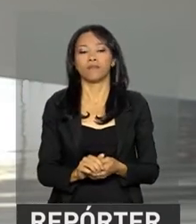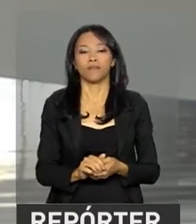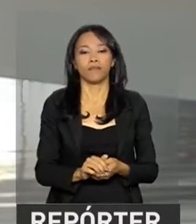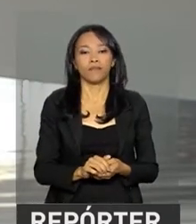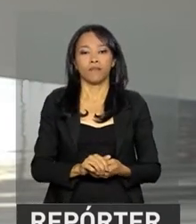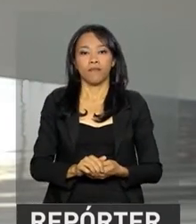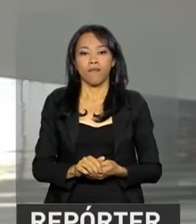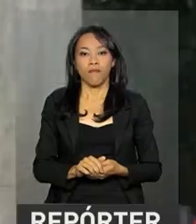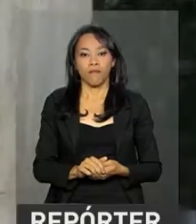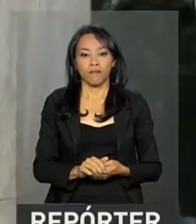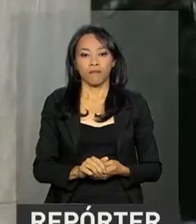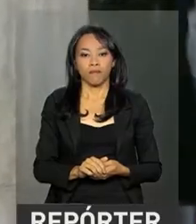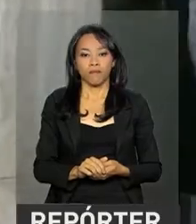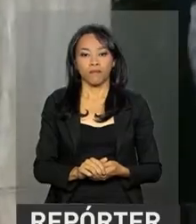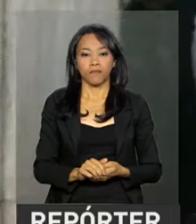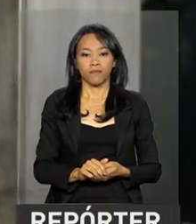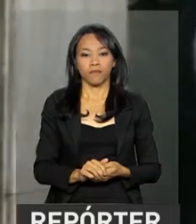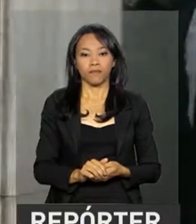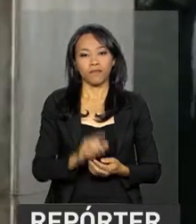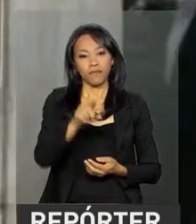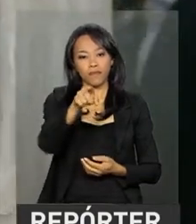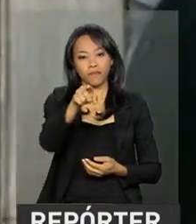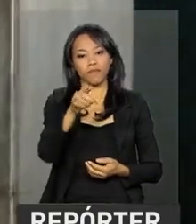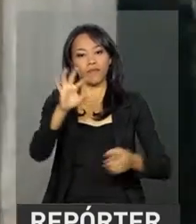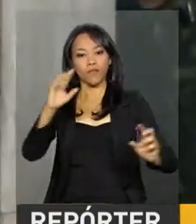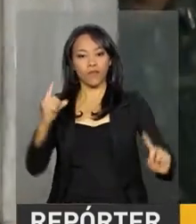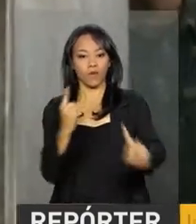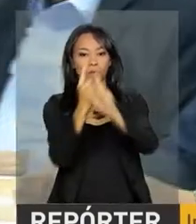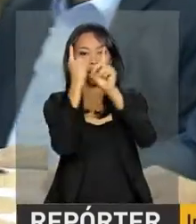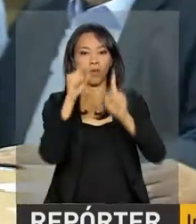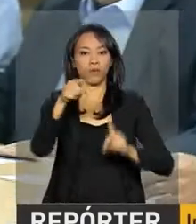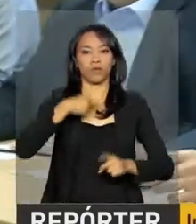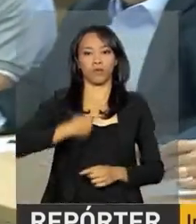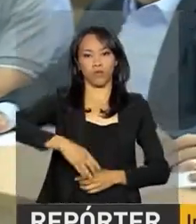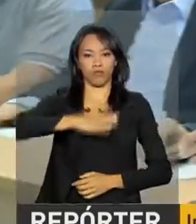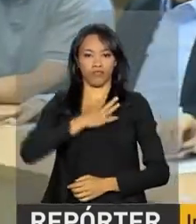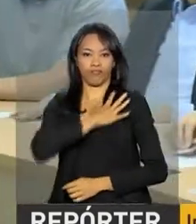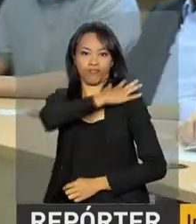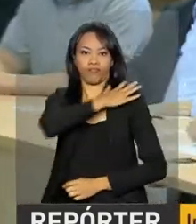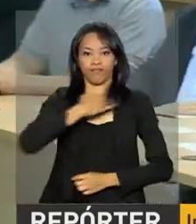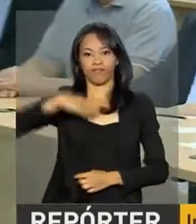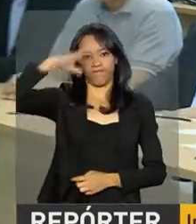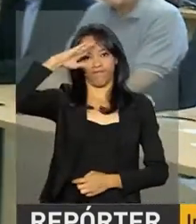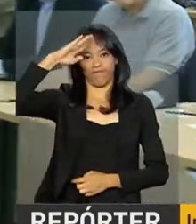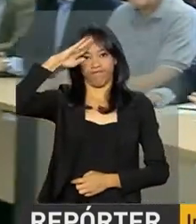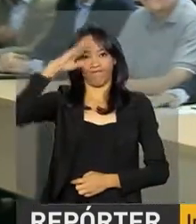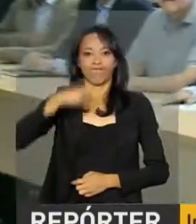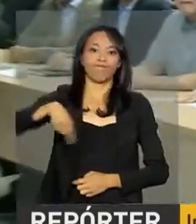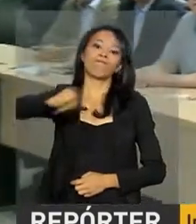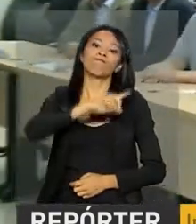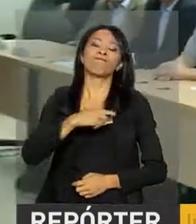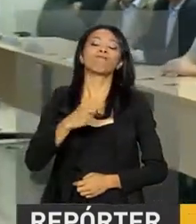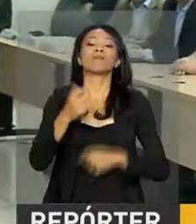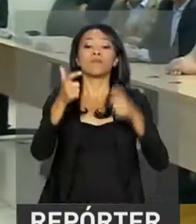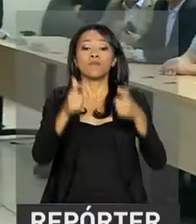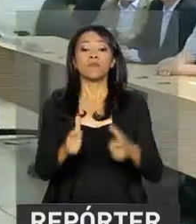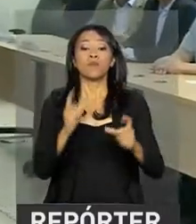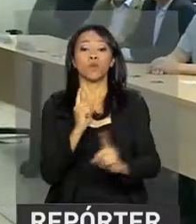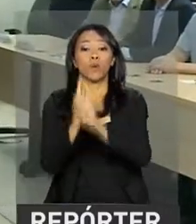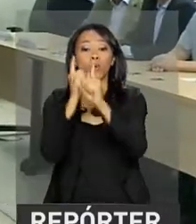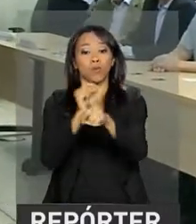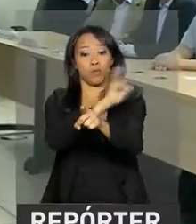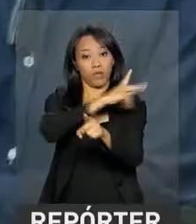Mello. Em encontro com oficiais das Forças Armadas e autoridades, o presidente Michel Temer